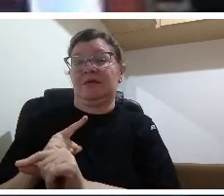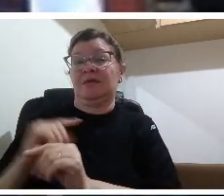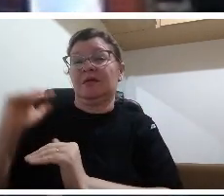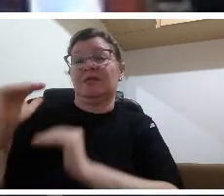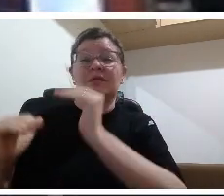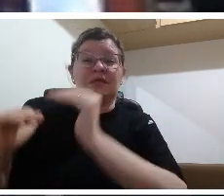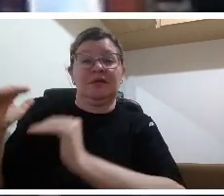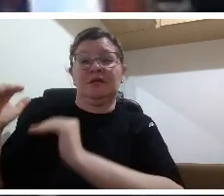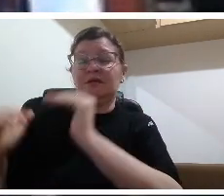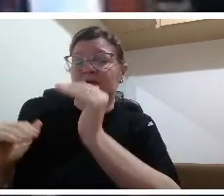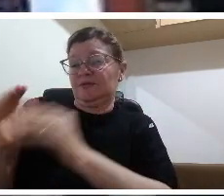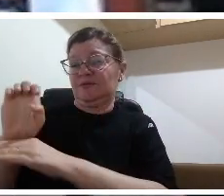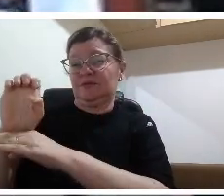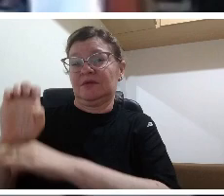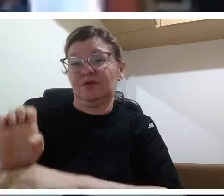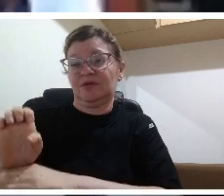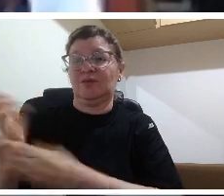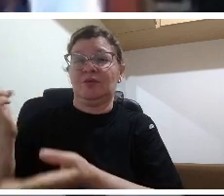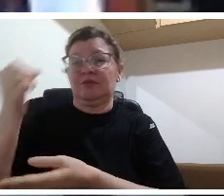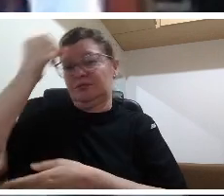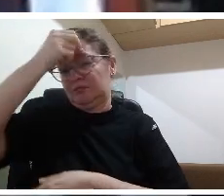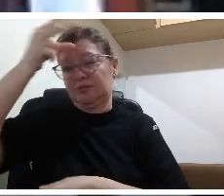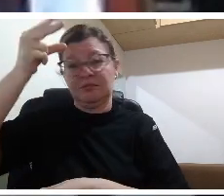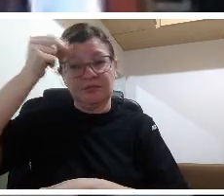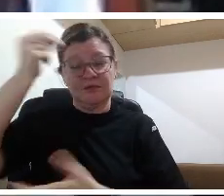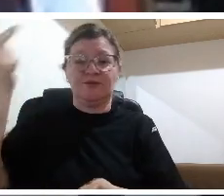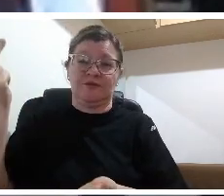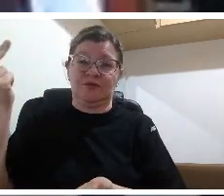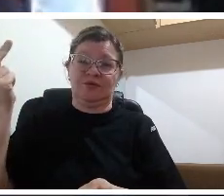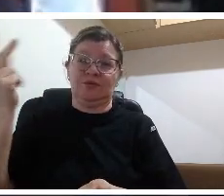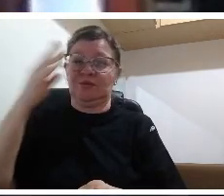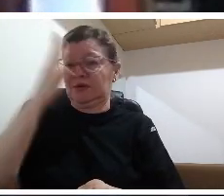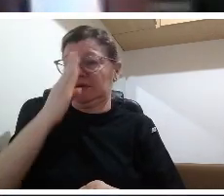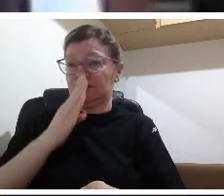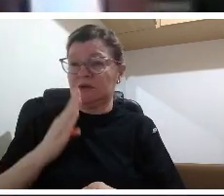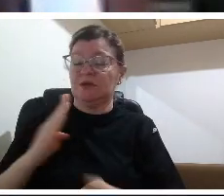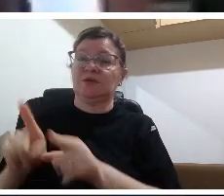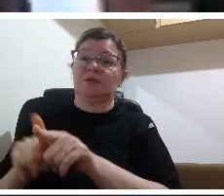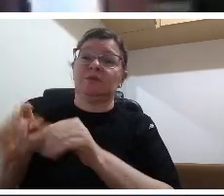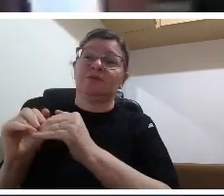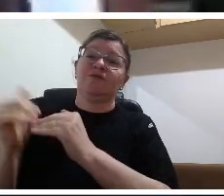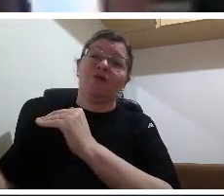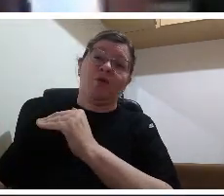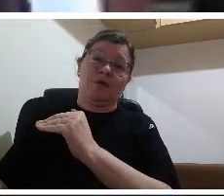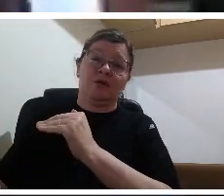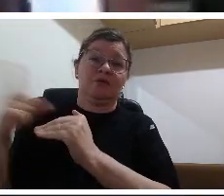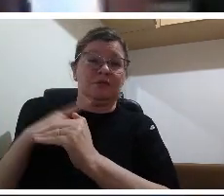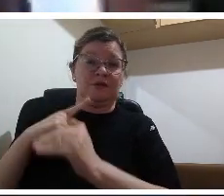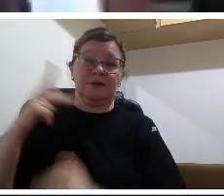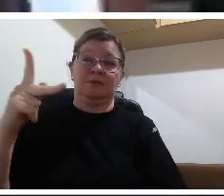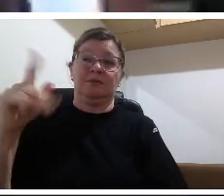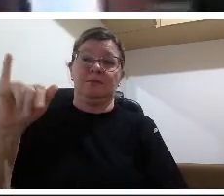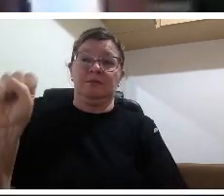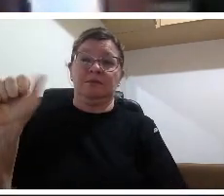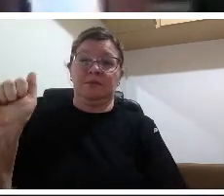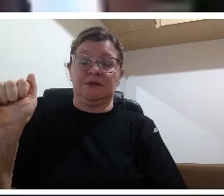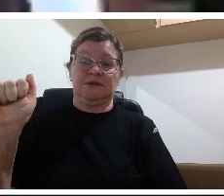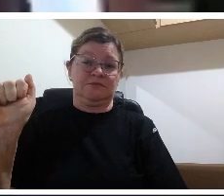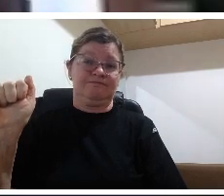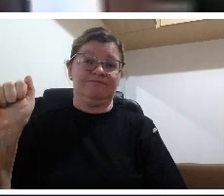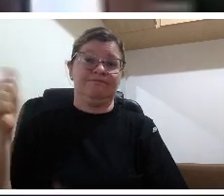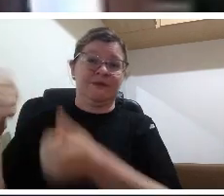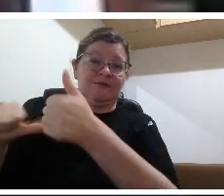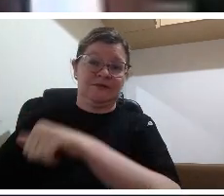externa eu diria que ela é necessária para que a sociedade